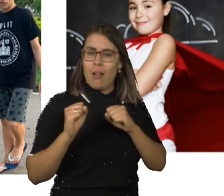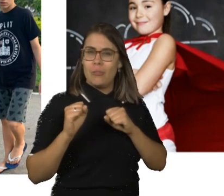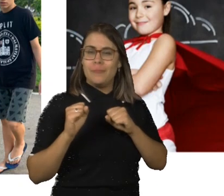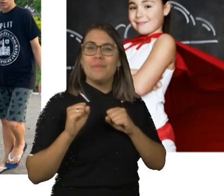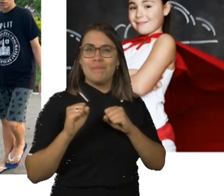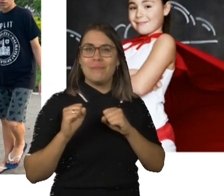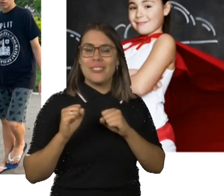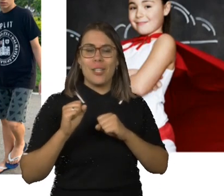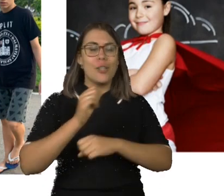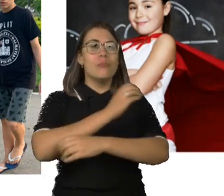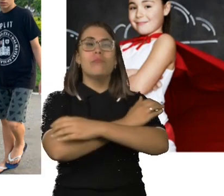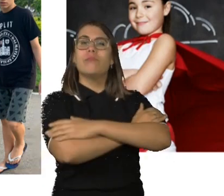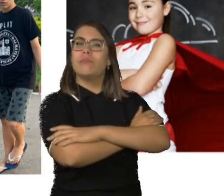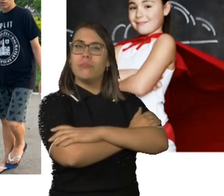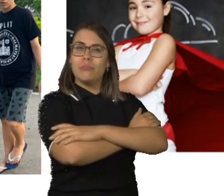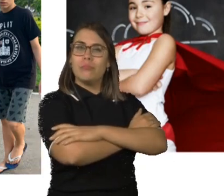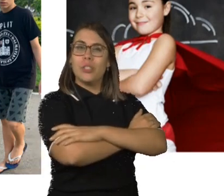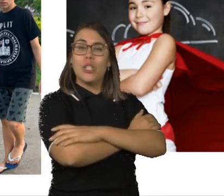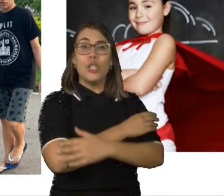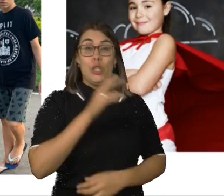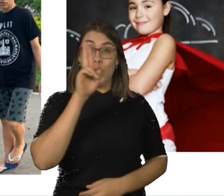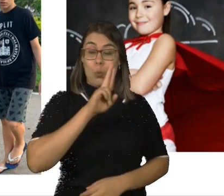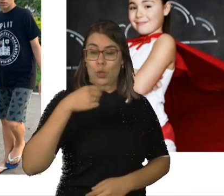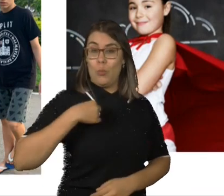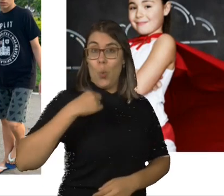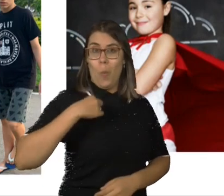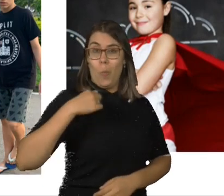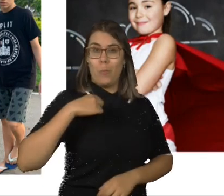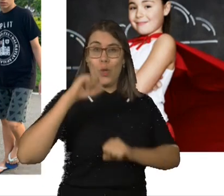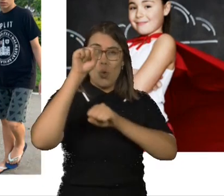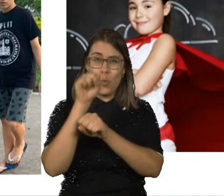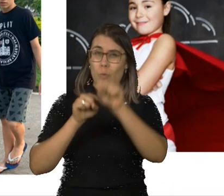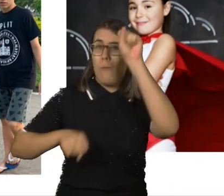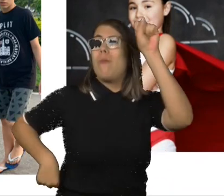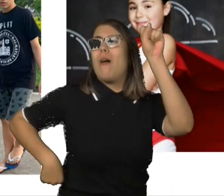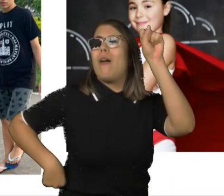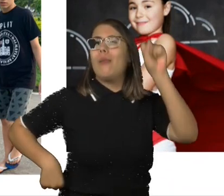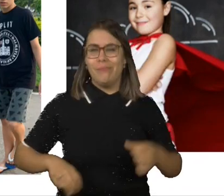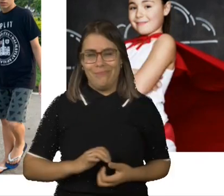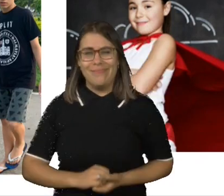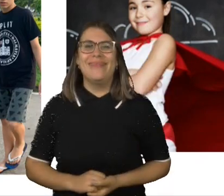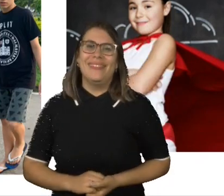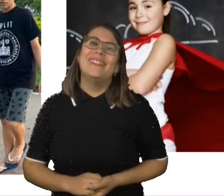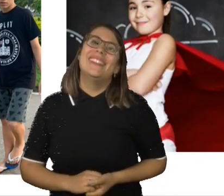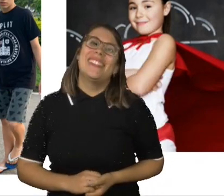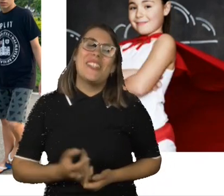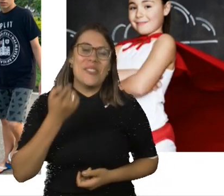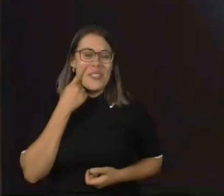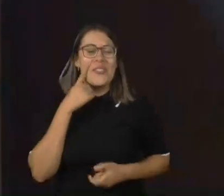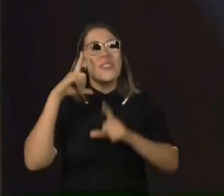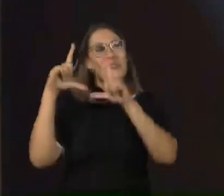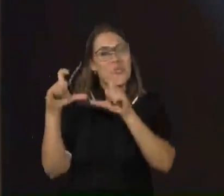está de braços cruzados, inclusive ela está vestida com uma roupa de super-herói. Então, aqui, para a gente